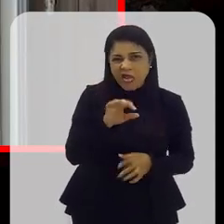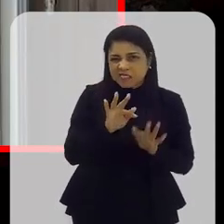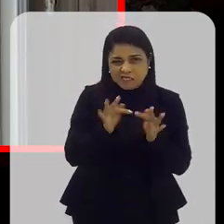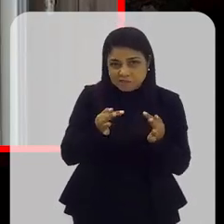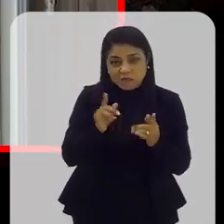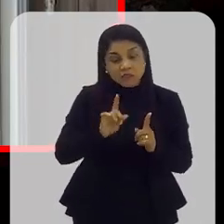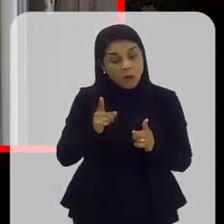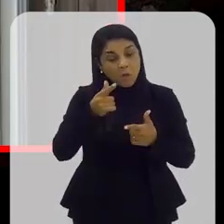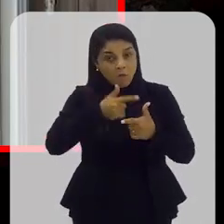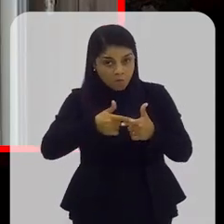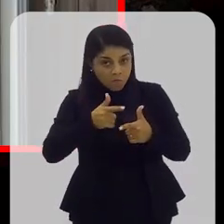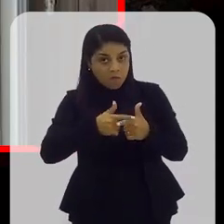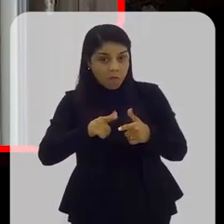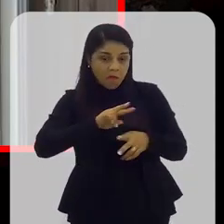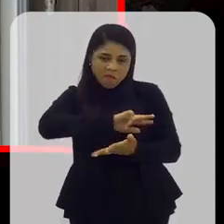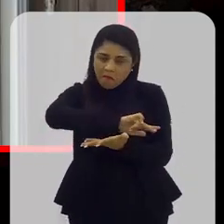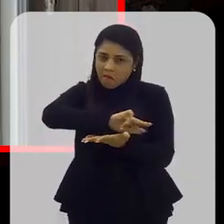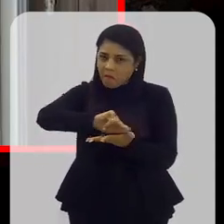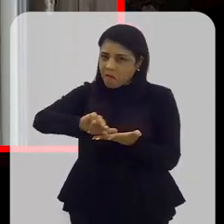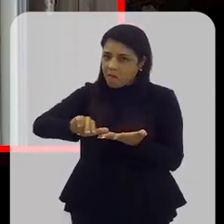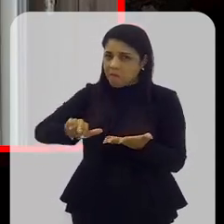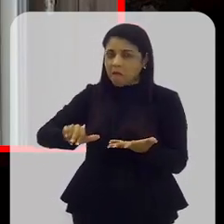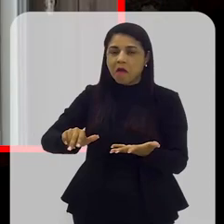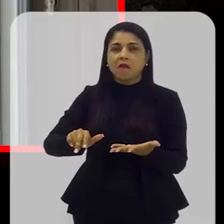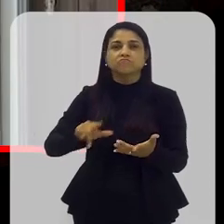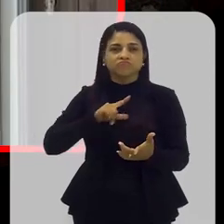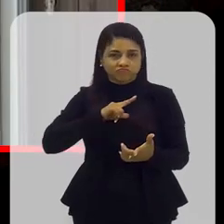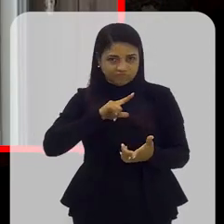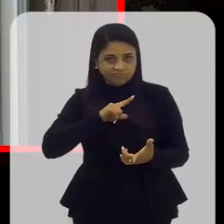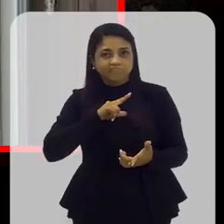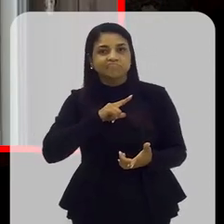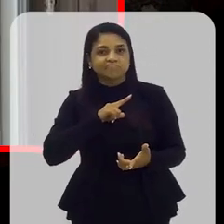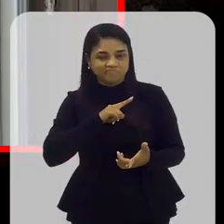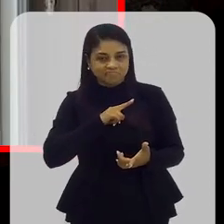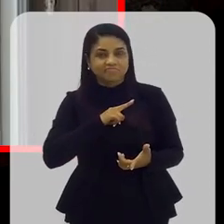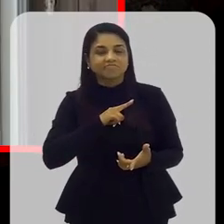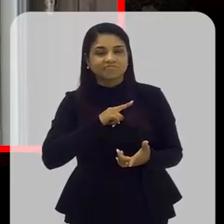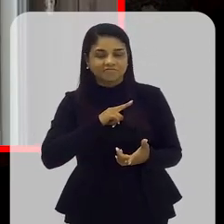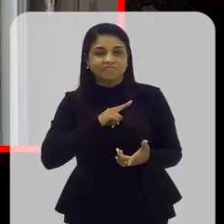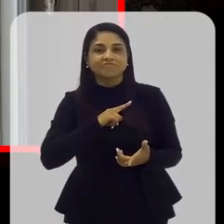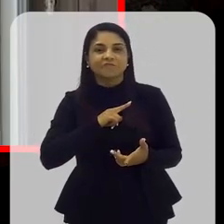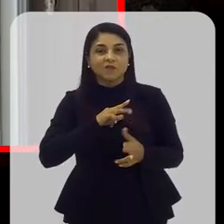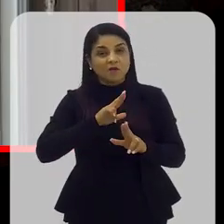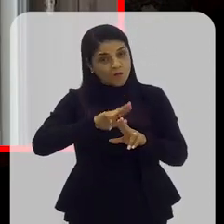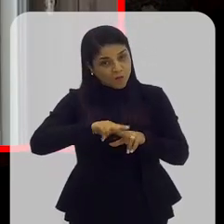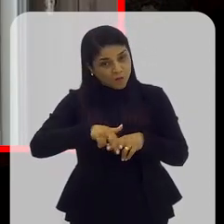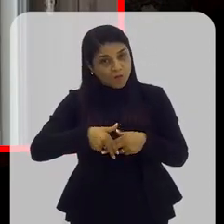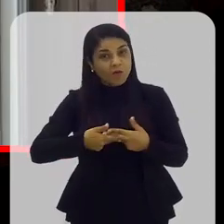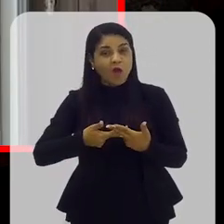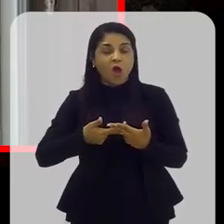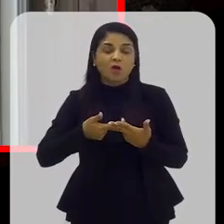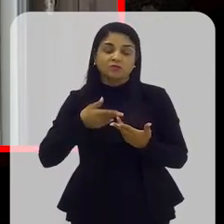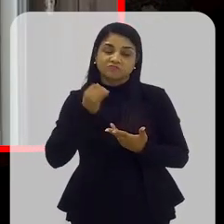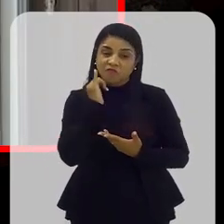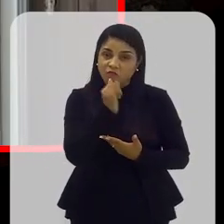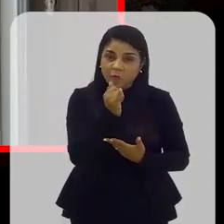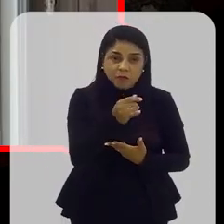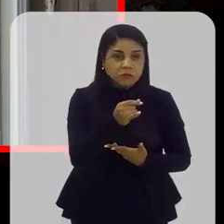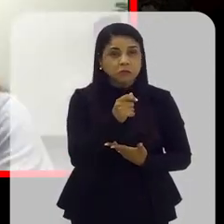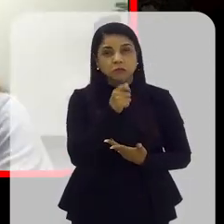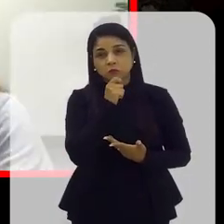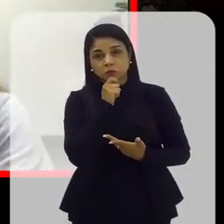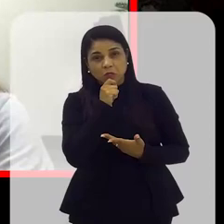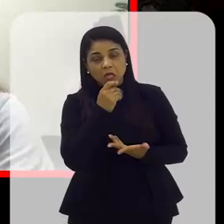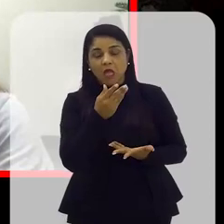como você falou no dente, mas olha quantos problemas que podem ser gerados e, enfim, por causa de uma má informação,